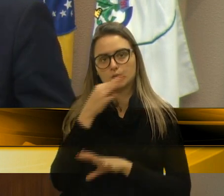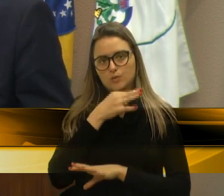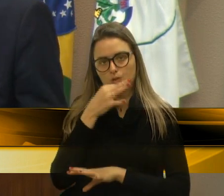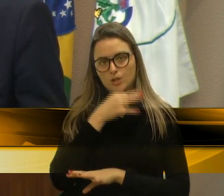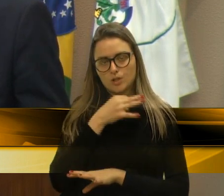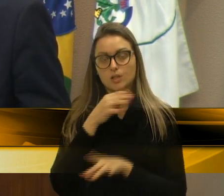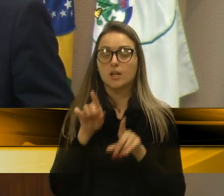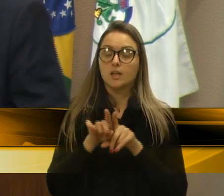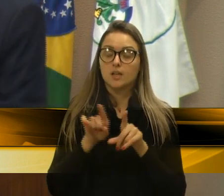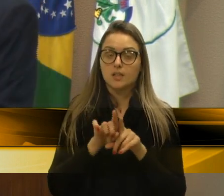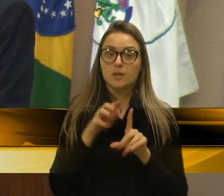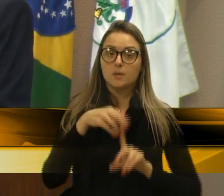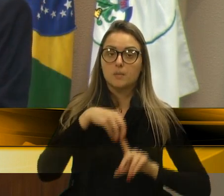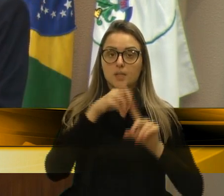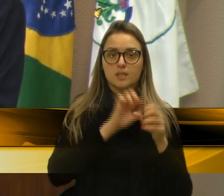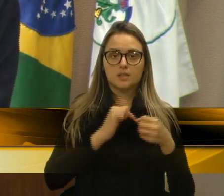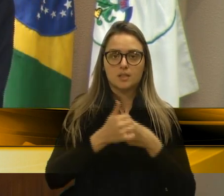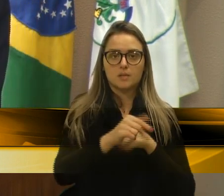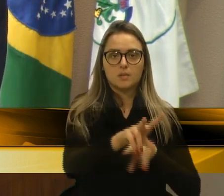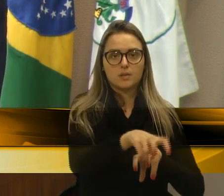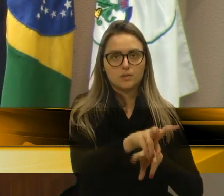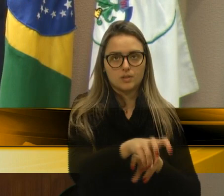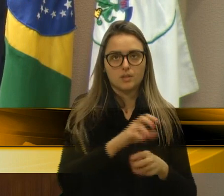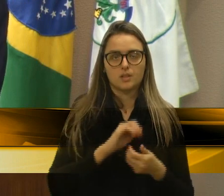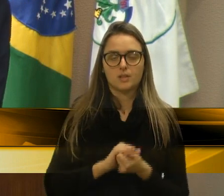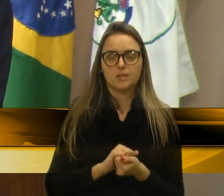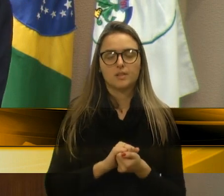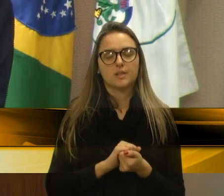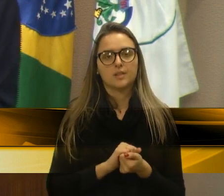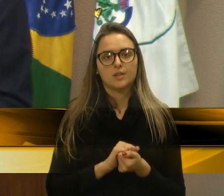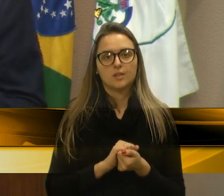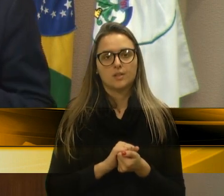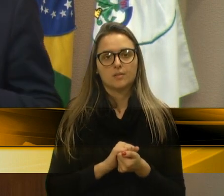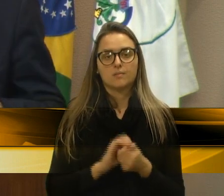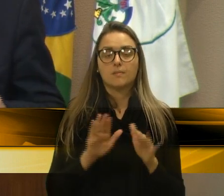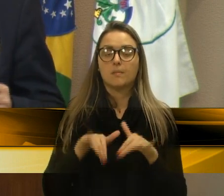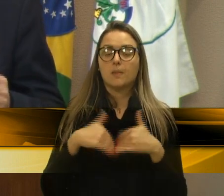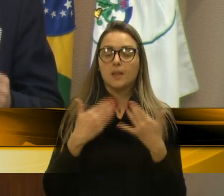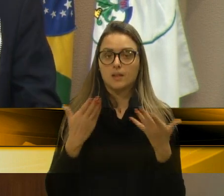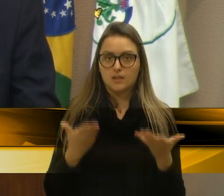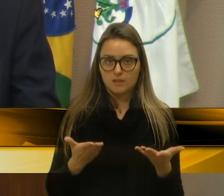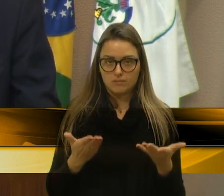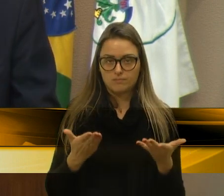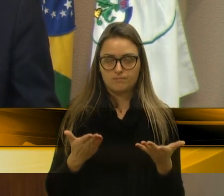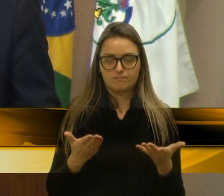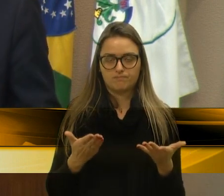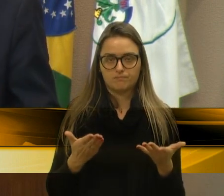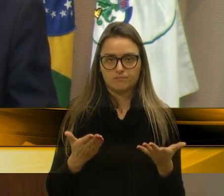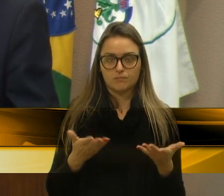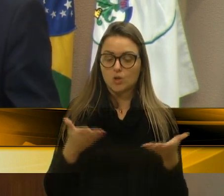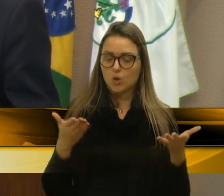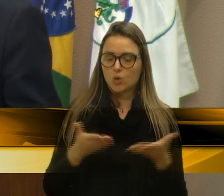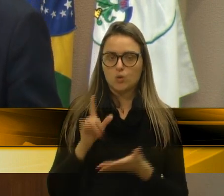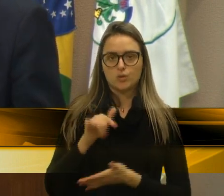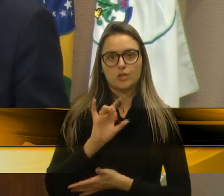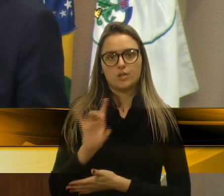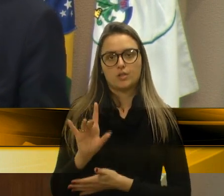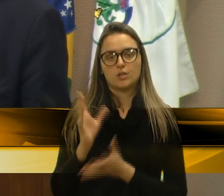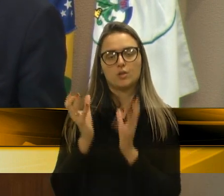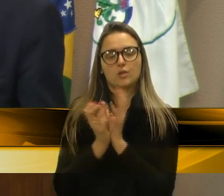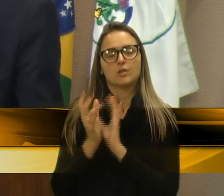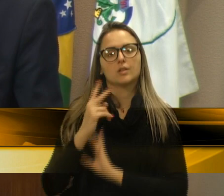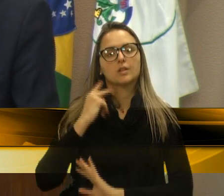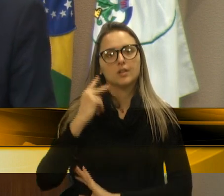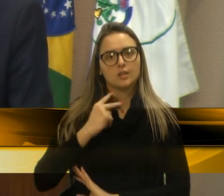Sul, principalmente no interior. Então, dito isso, acho que, para hoje era isso, colegas vereadores,